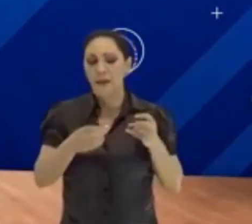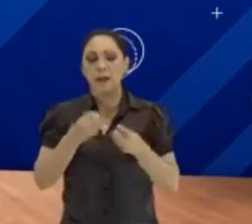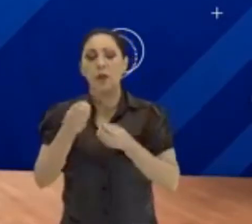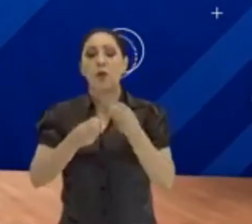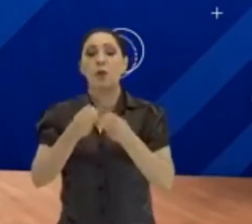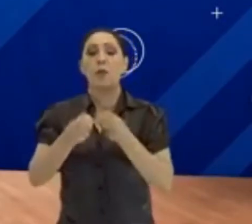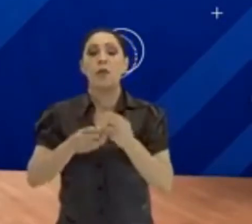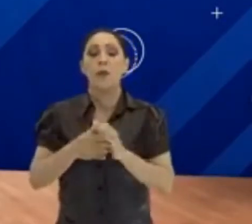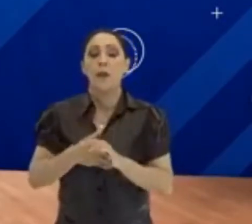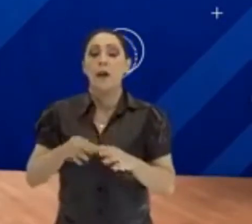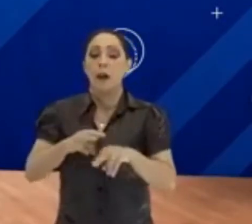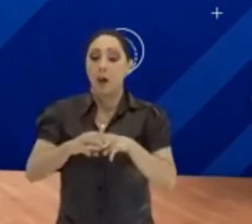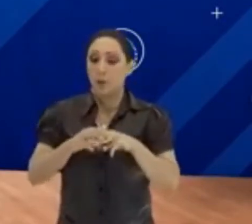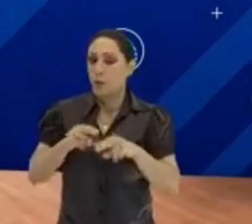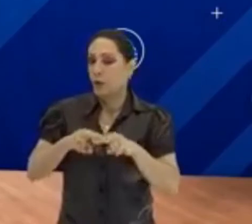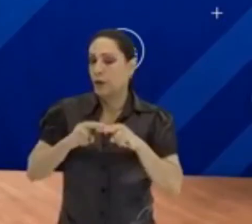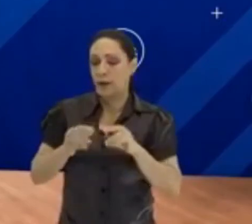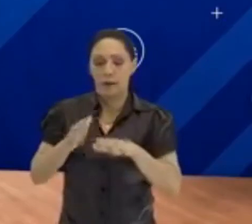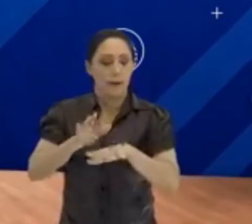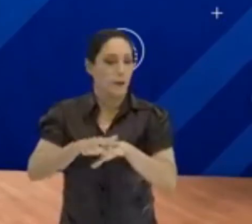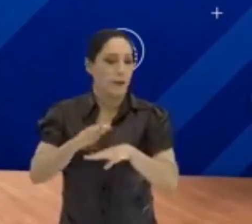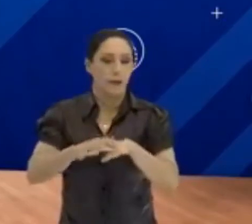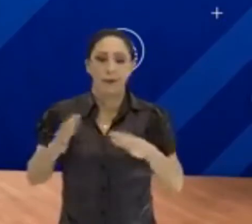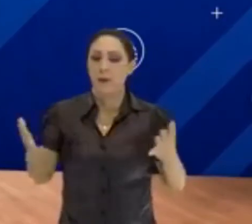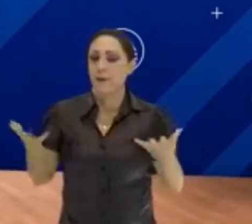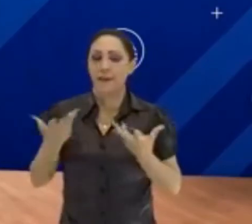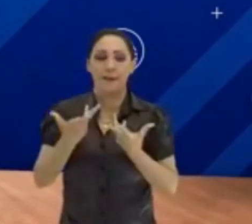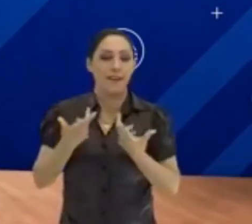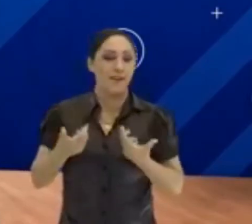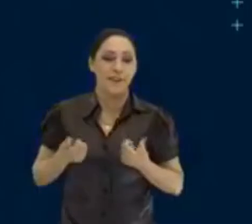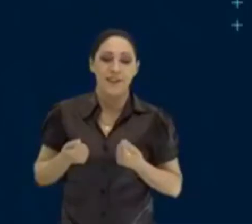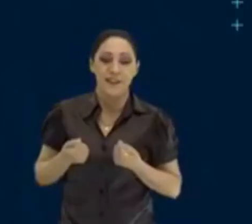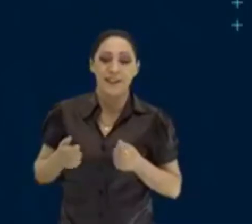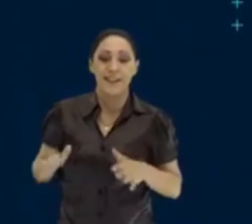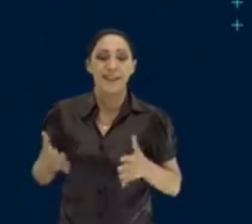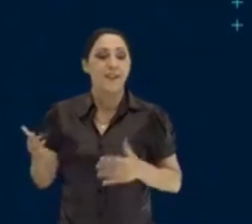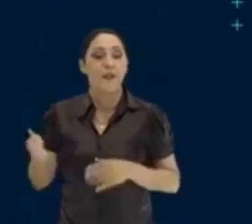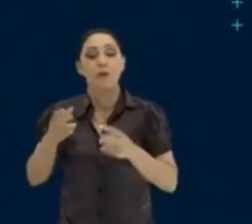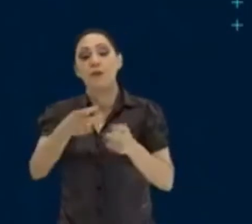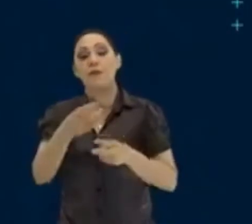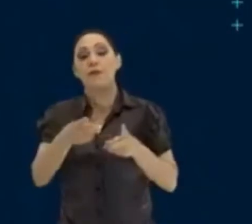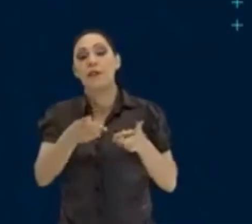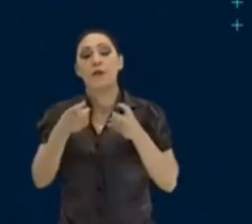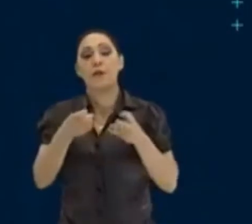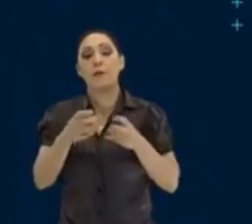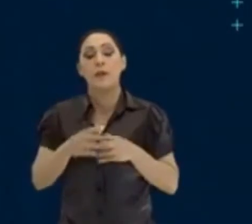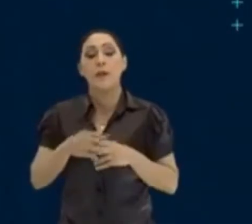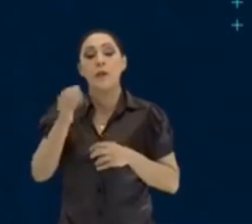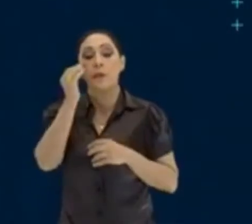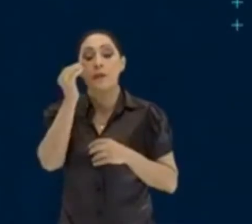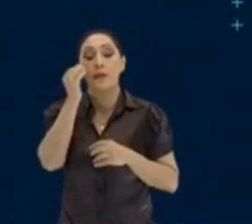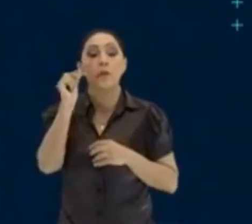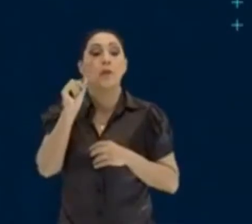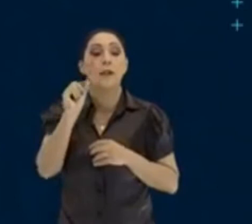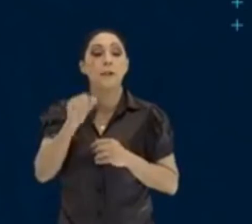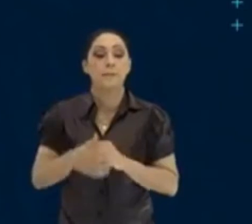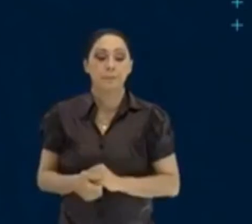É por isso que a matemática é linda. Vem comigo. Então, observa aí o seguinte. Observa aí o seguinte.